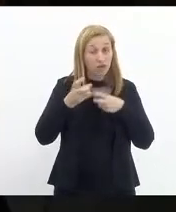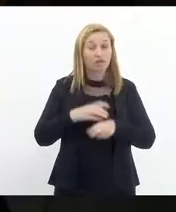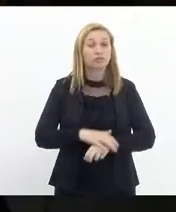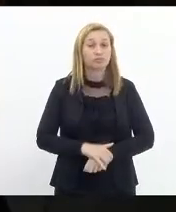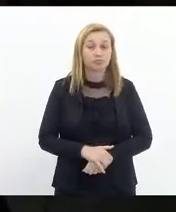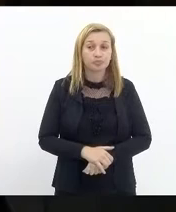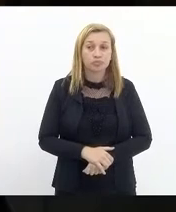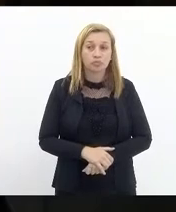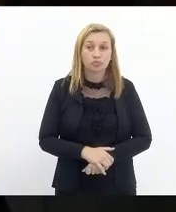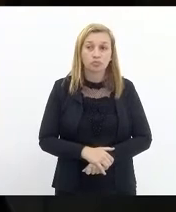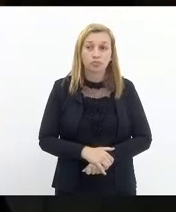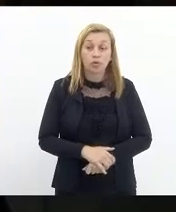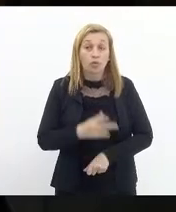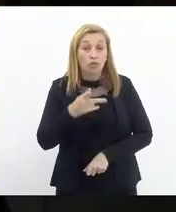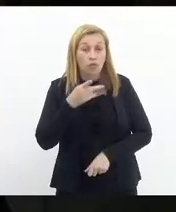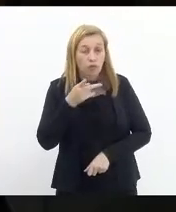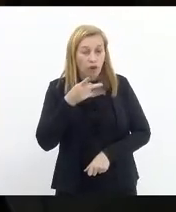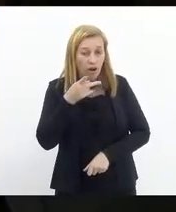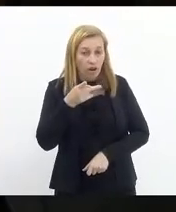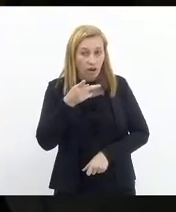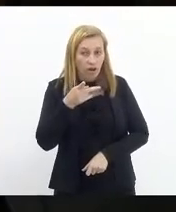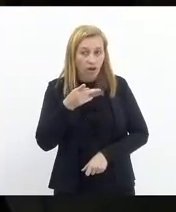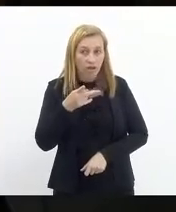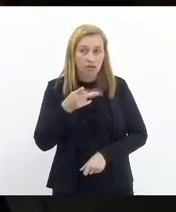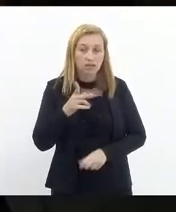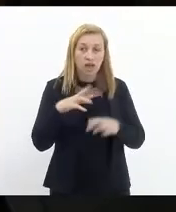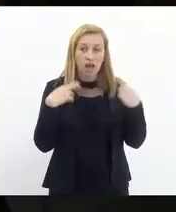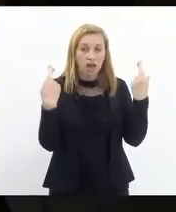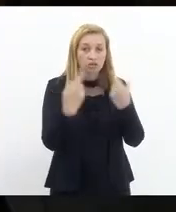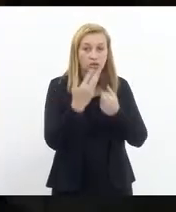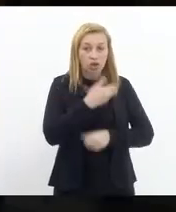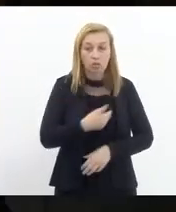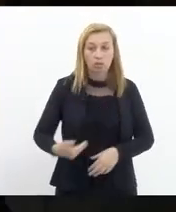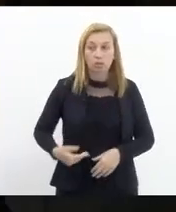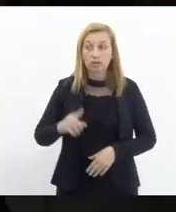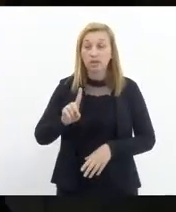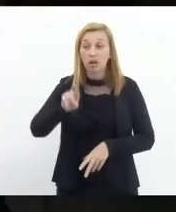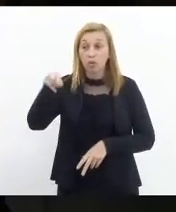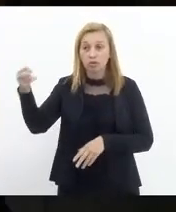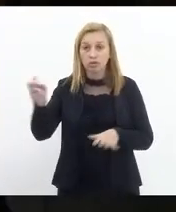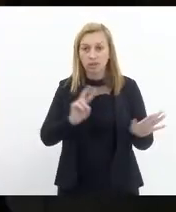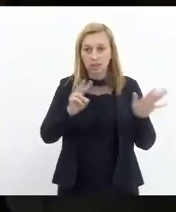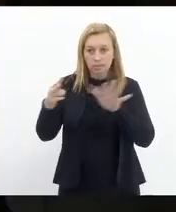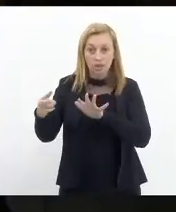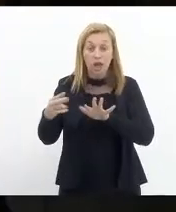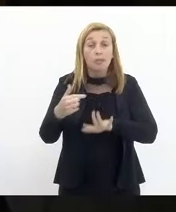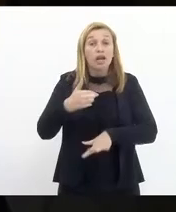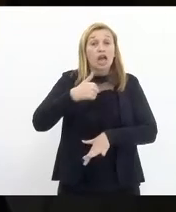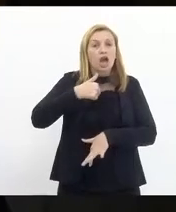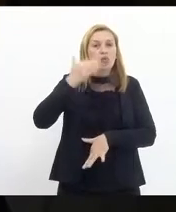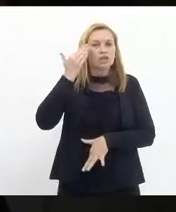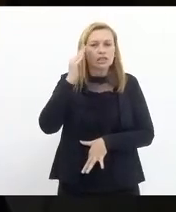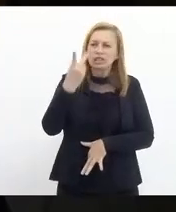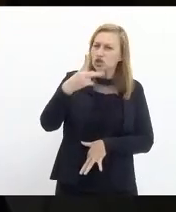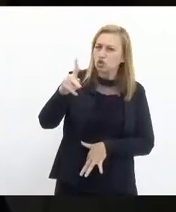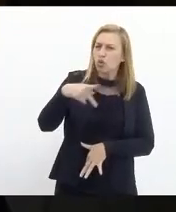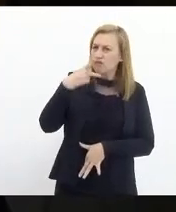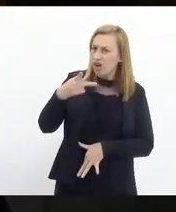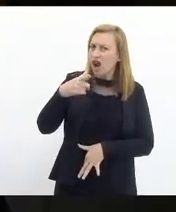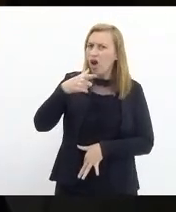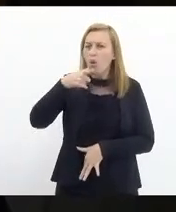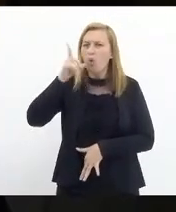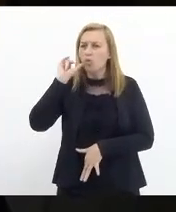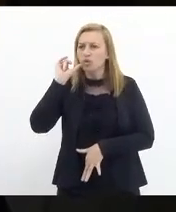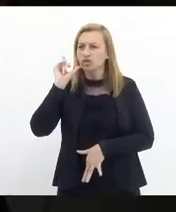a gente precisa formatar as audiências públicas da semana que vem. Pelo que eu entendi da sua fala ontem